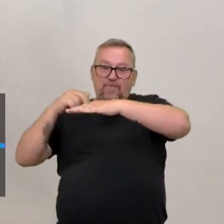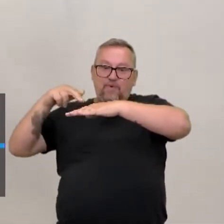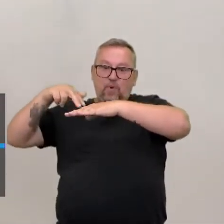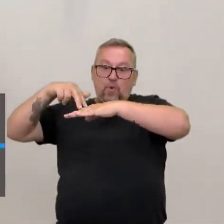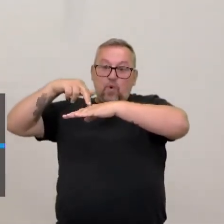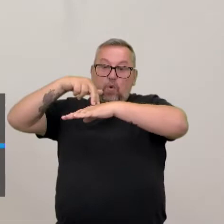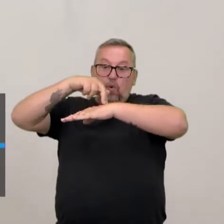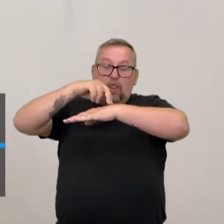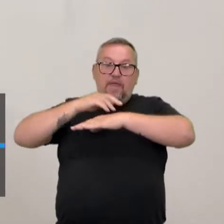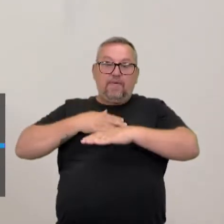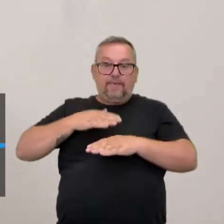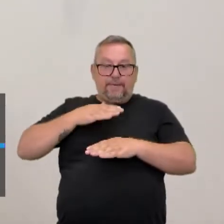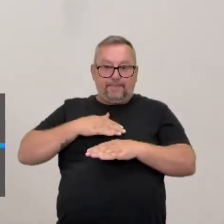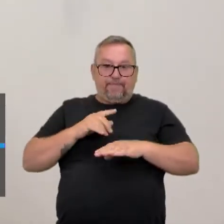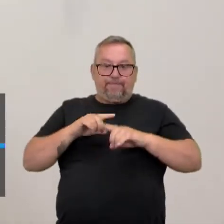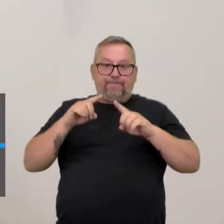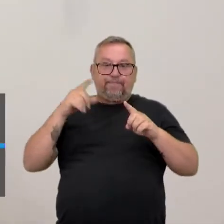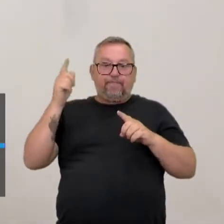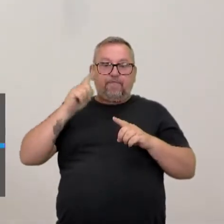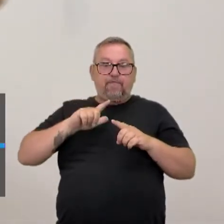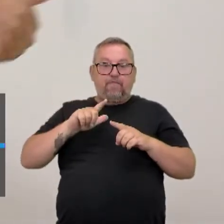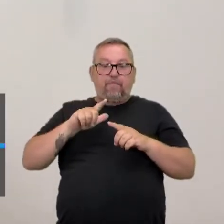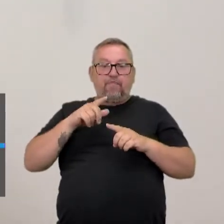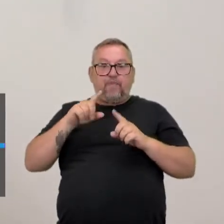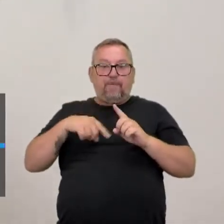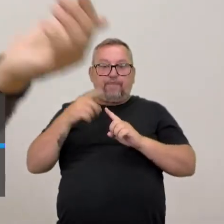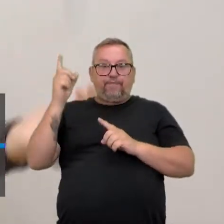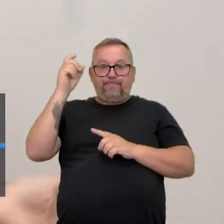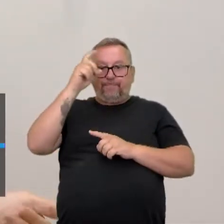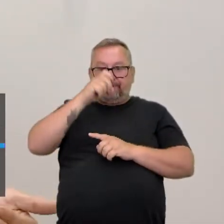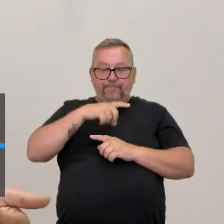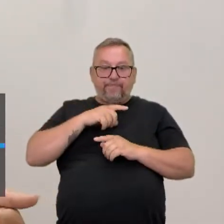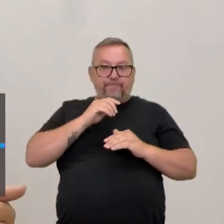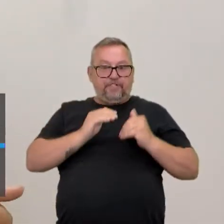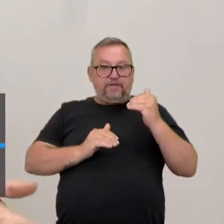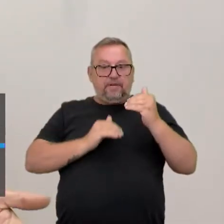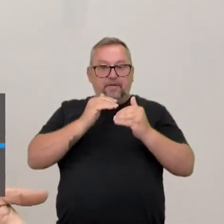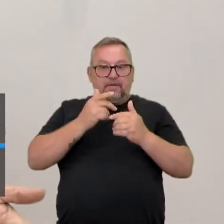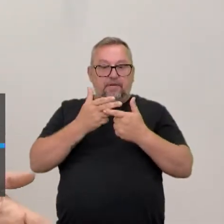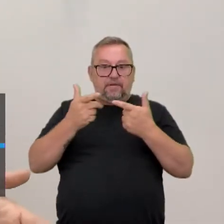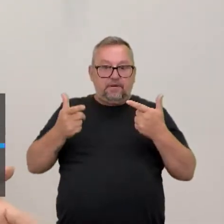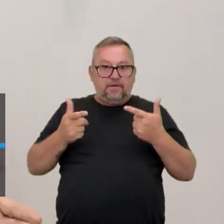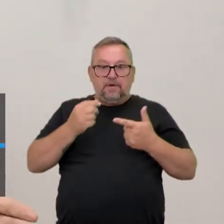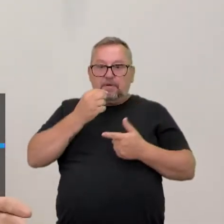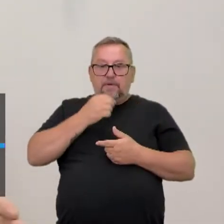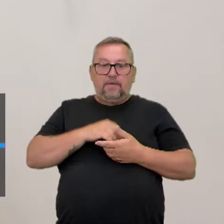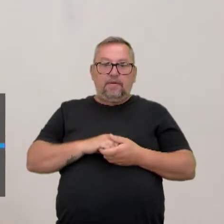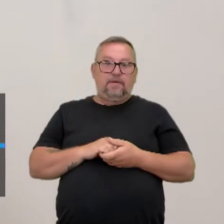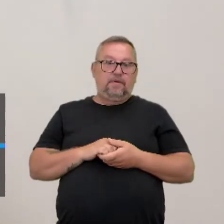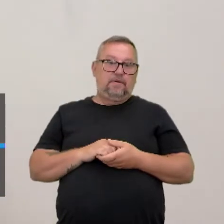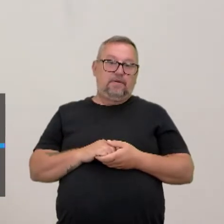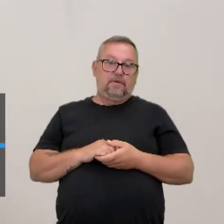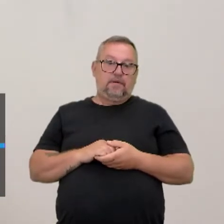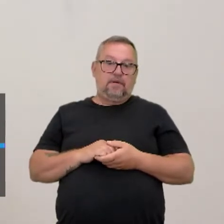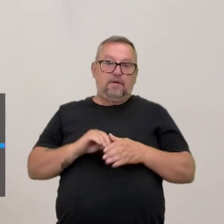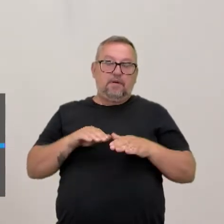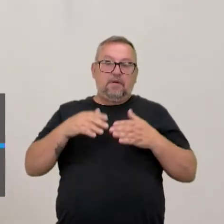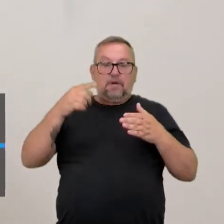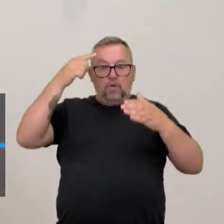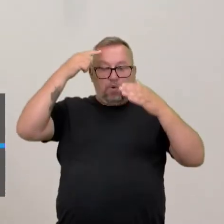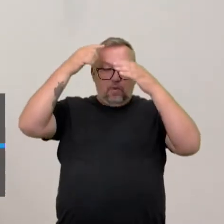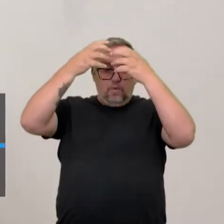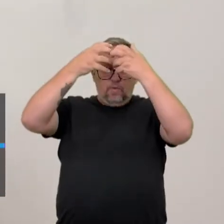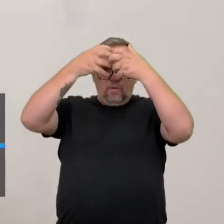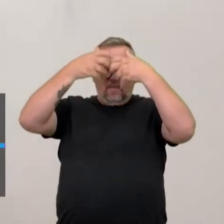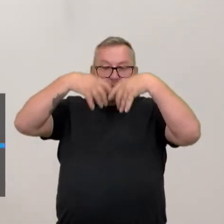trampolim e de sustentação, fica muito mais difícil você desenvolver outras coisas, né? Então, o mapa mental,